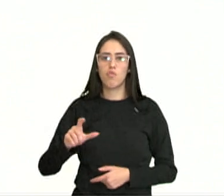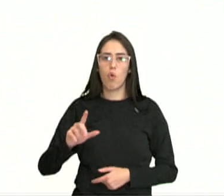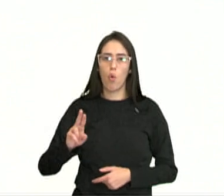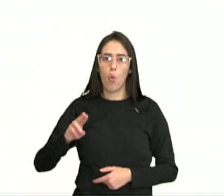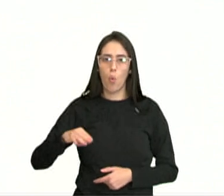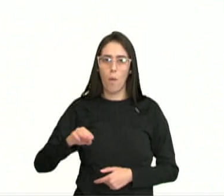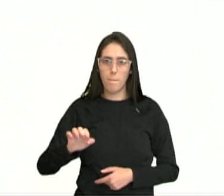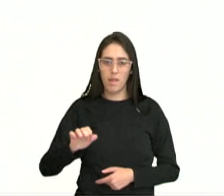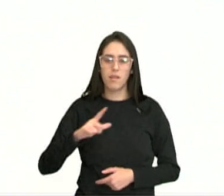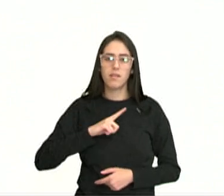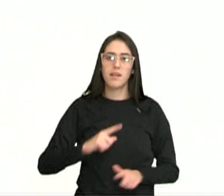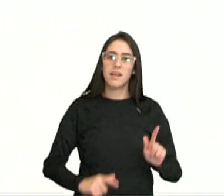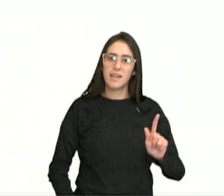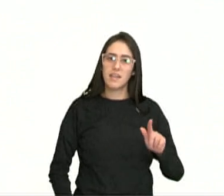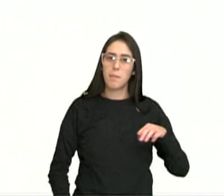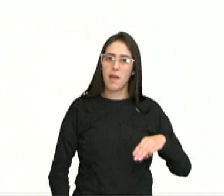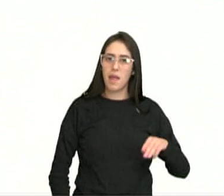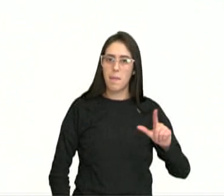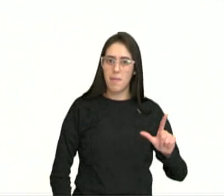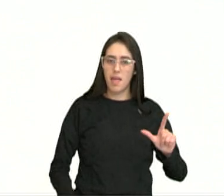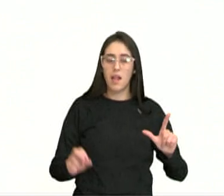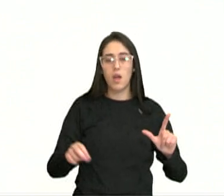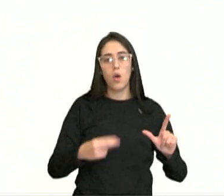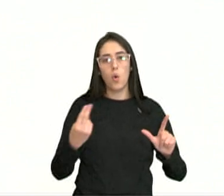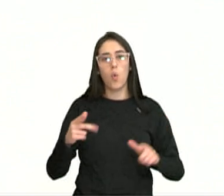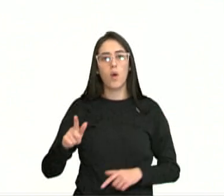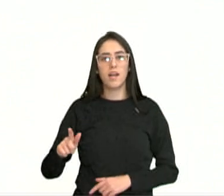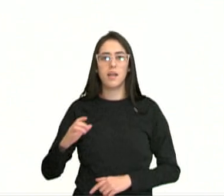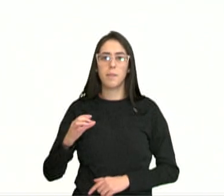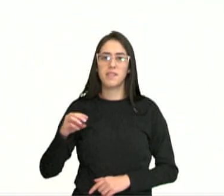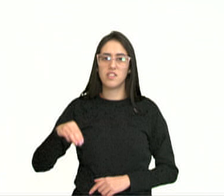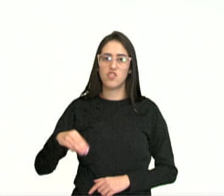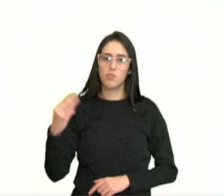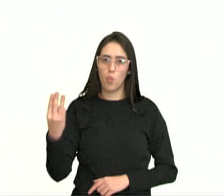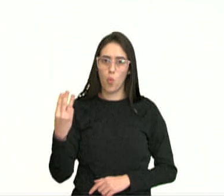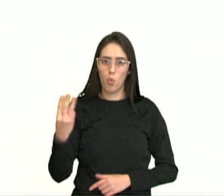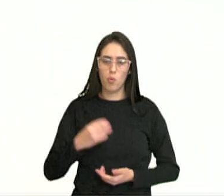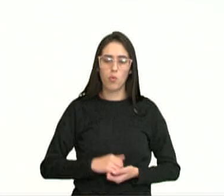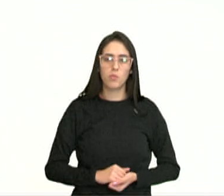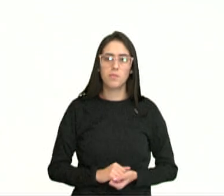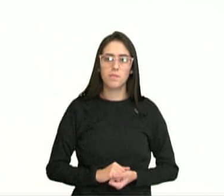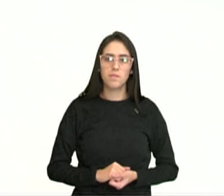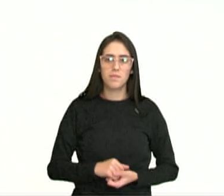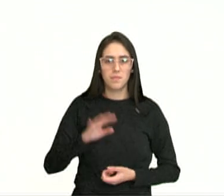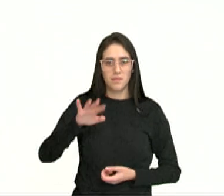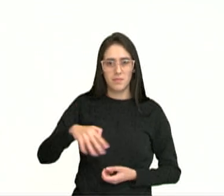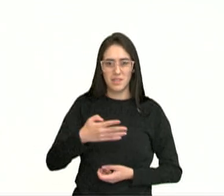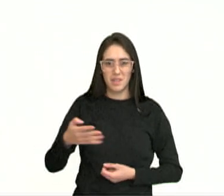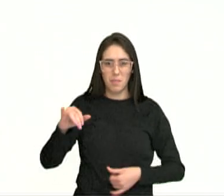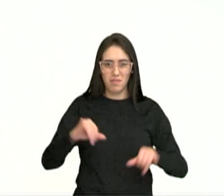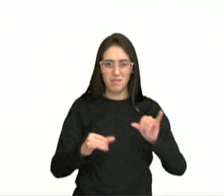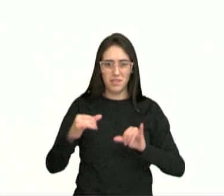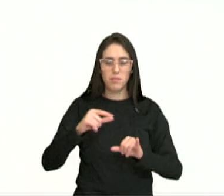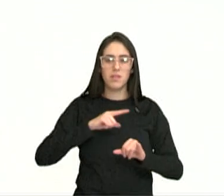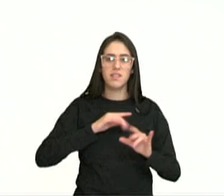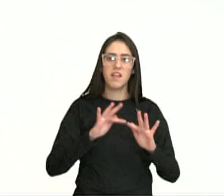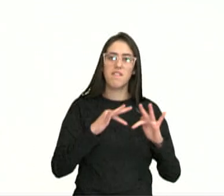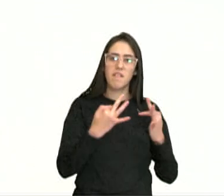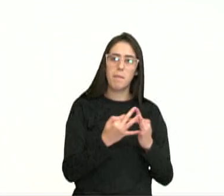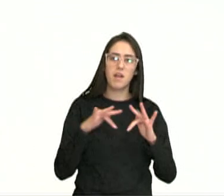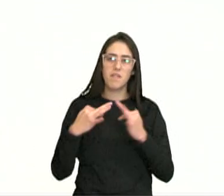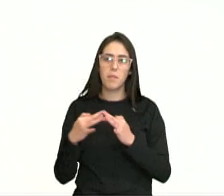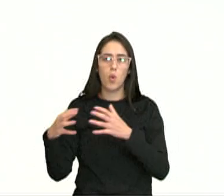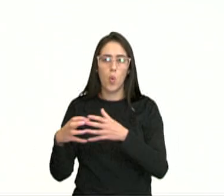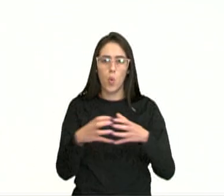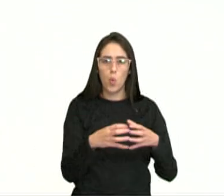densidade, então, é gramas por ml ou gramas por centímetros cúbicos. Na tabela periódica, nas famílias ou nos grupos,